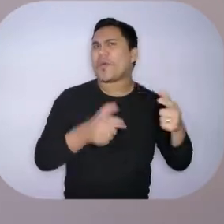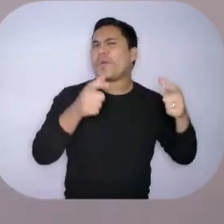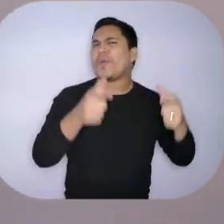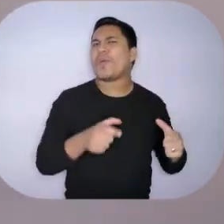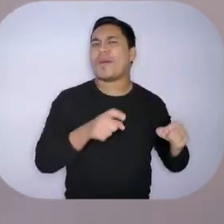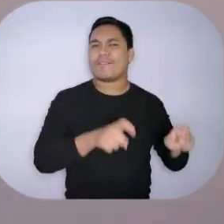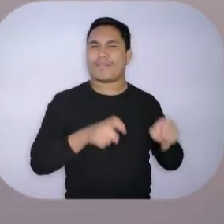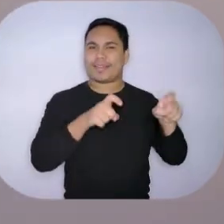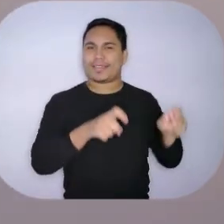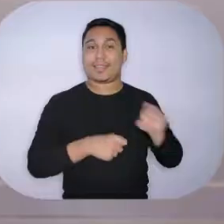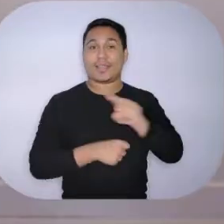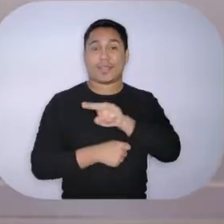numa fazenda. Seu nome?